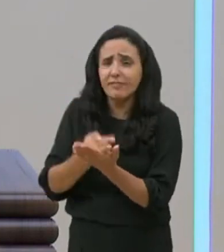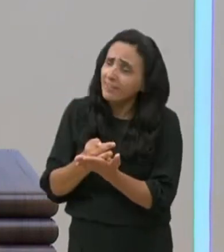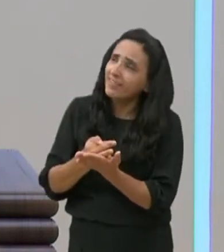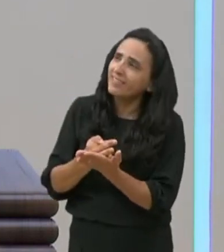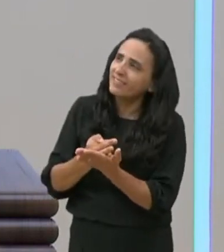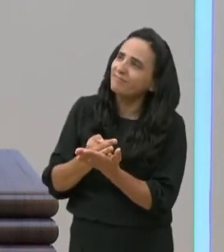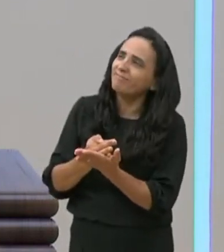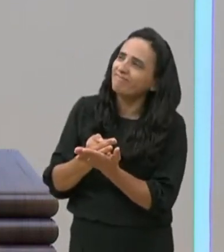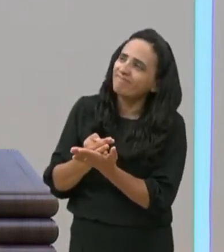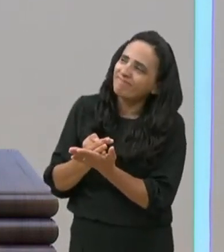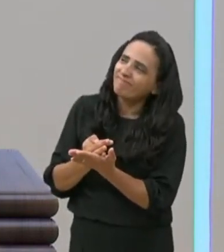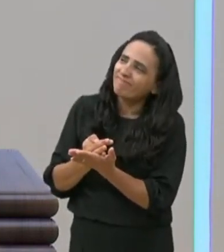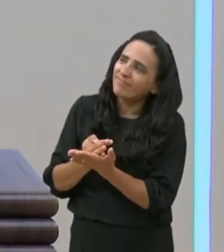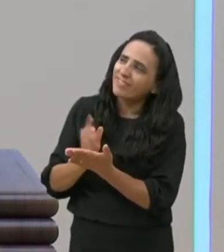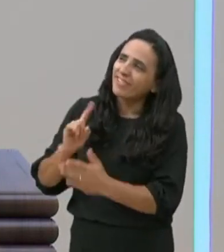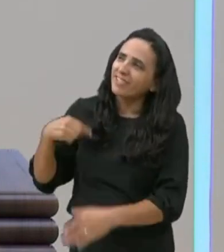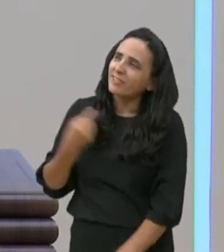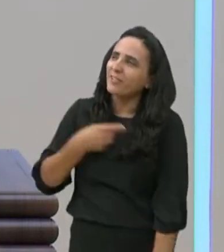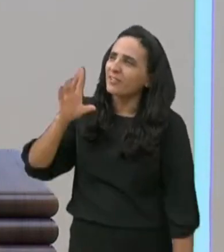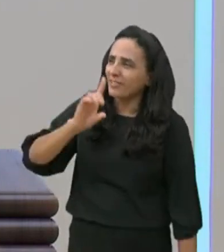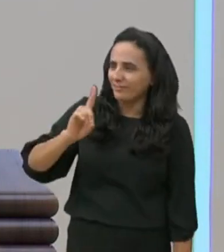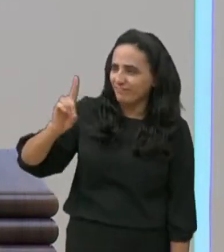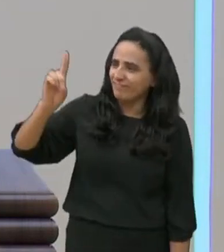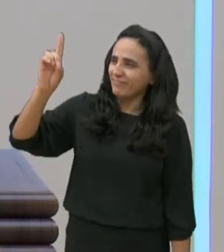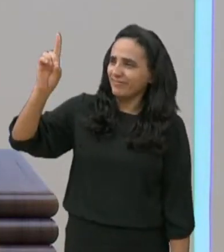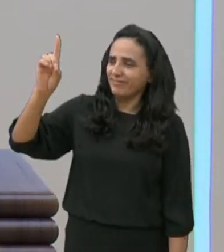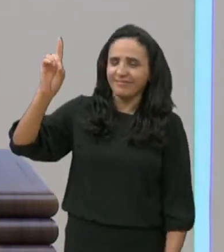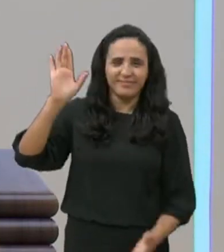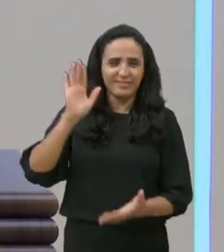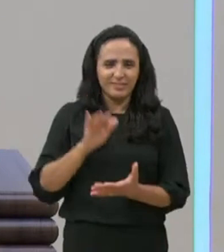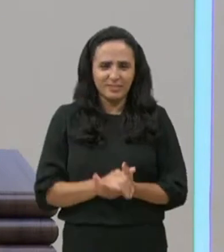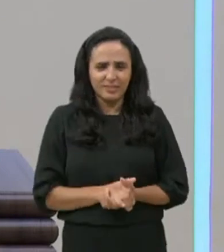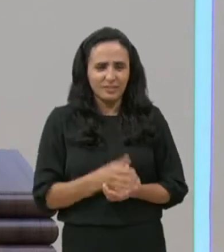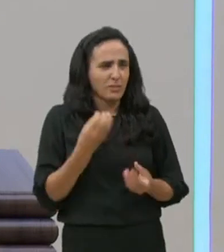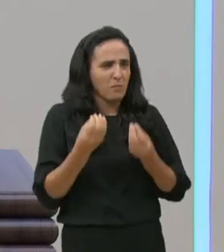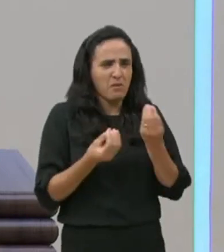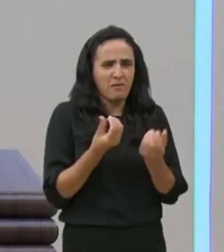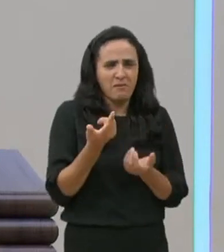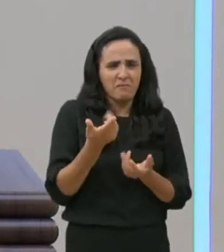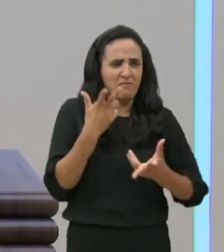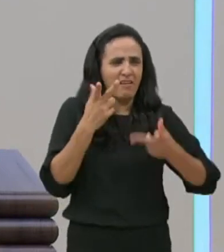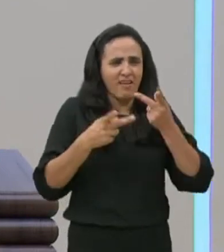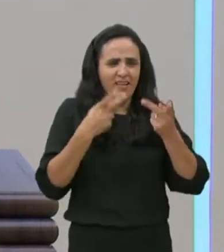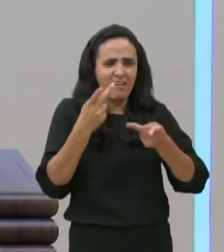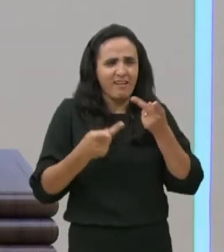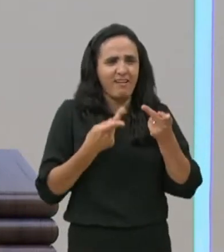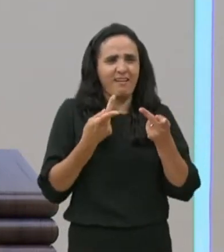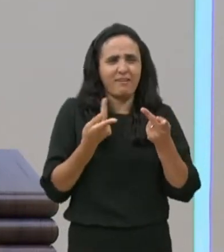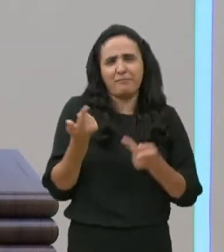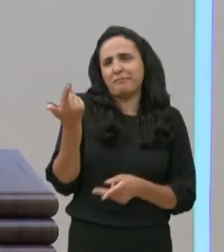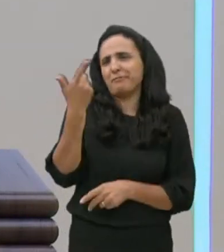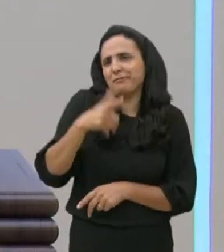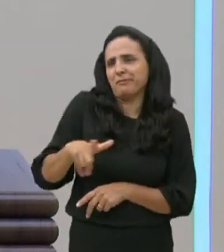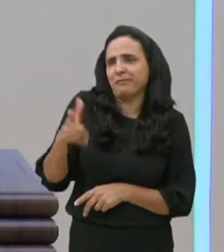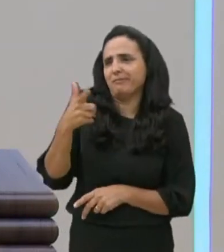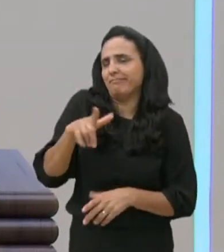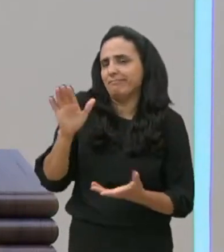Deus. Parece até um tanto ou um pouco redundante quando digo, uma fé